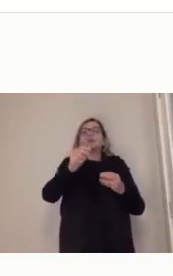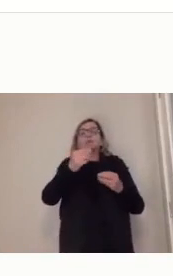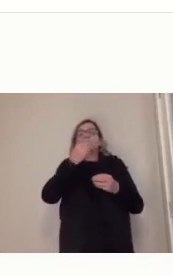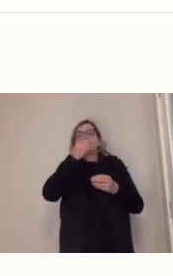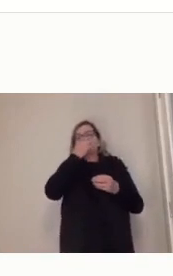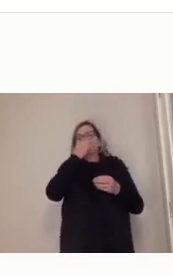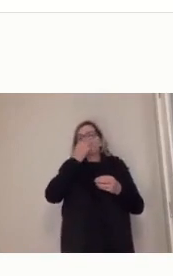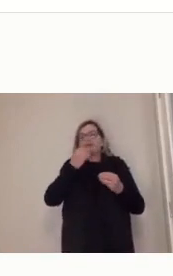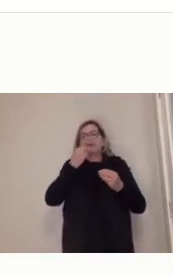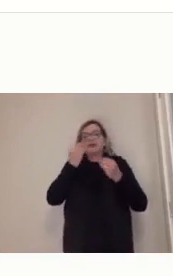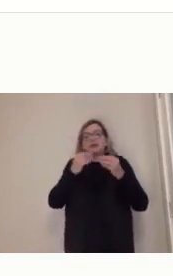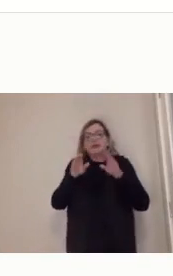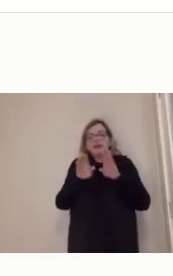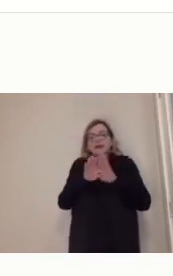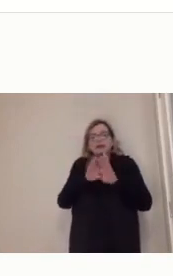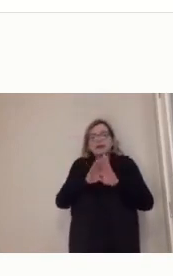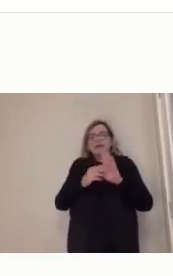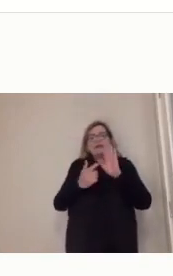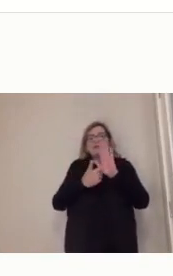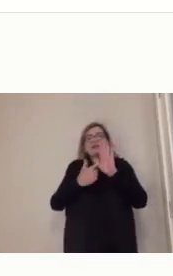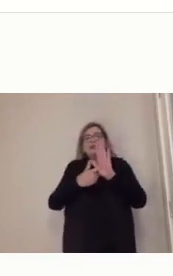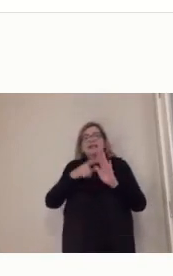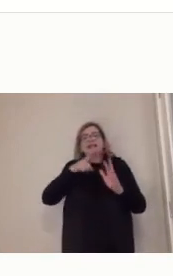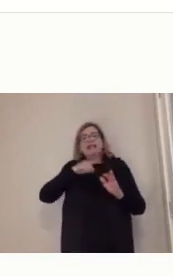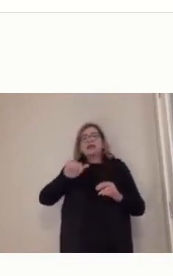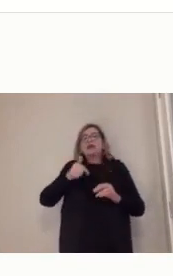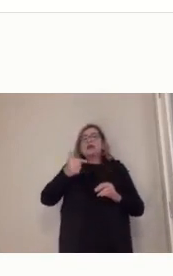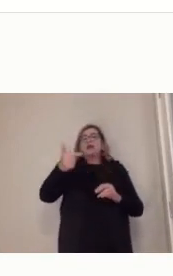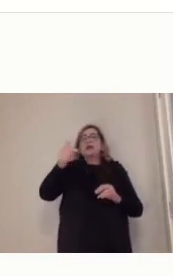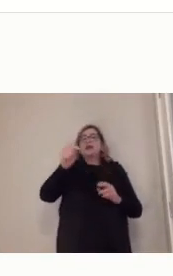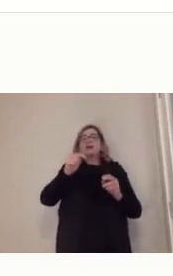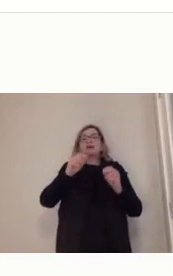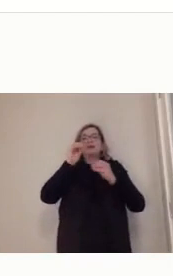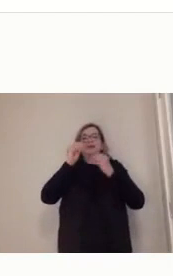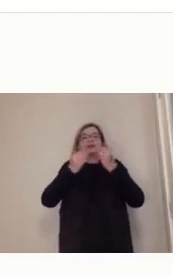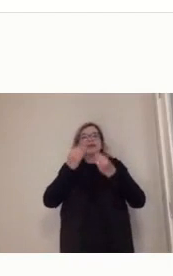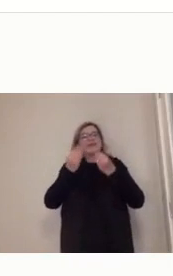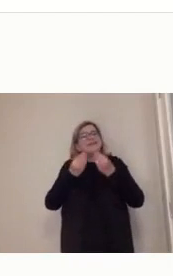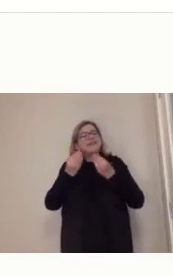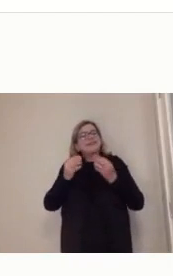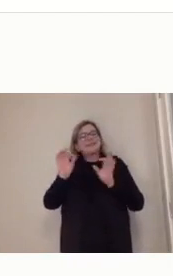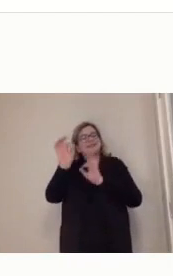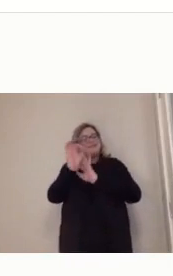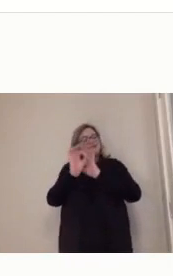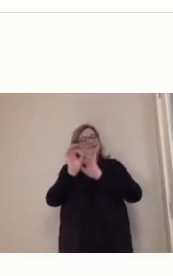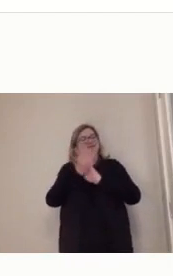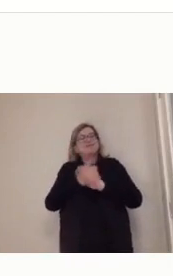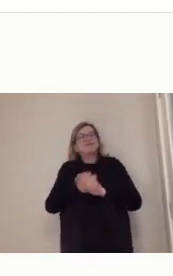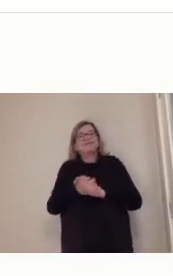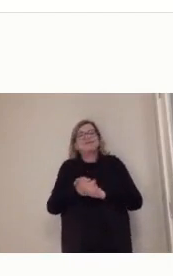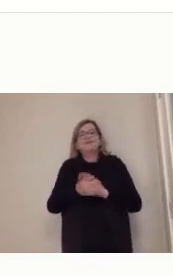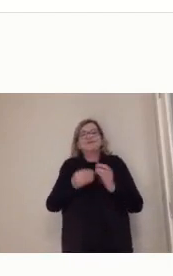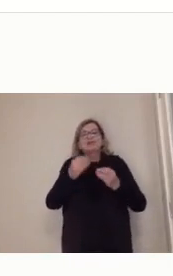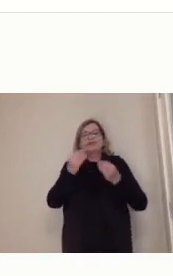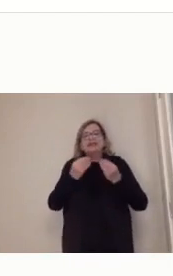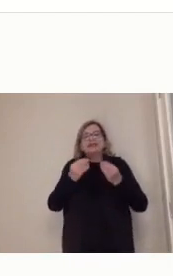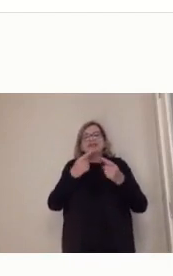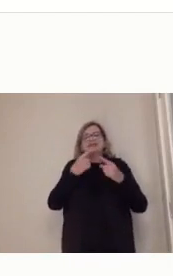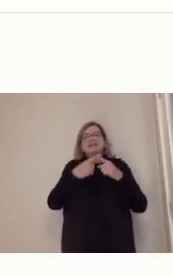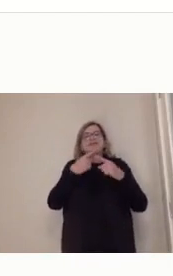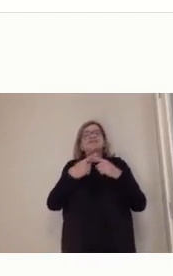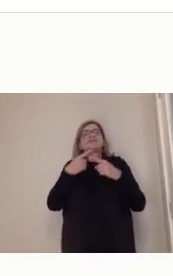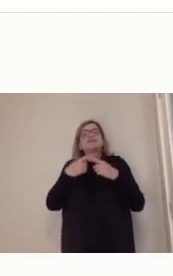web 2.0, 3.0 e agora 4.0 que você tem um PicPay, por exemplo, fazer